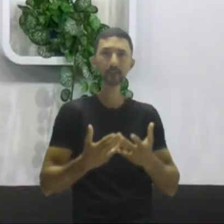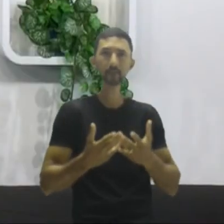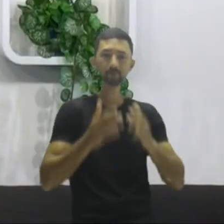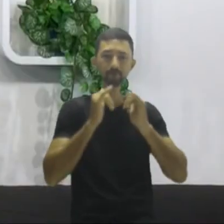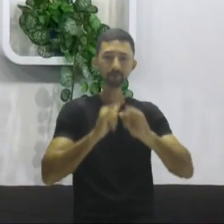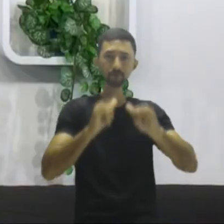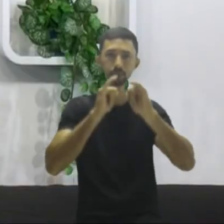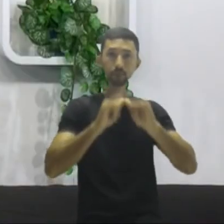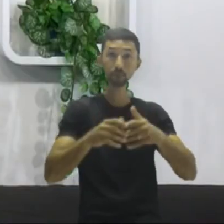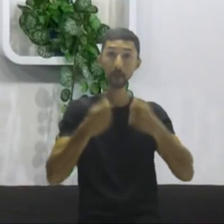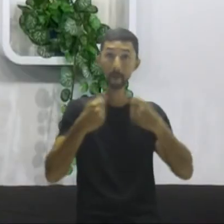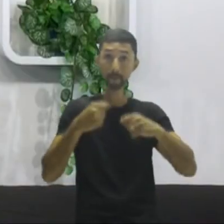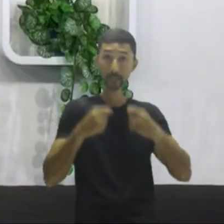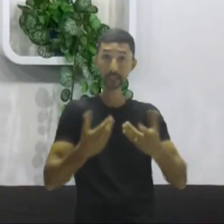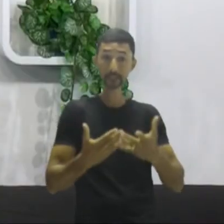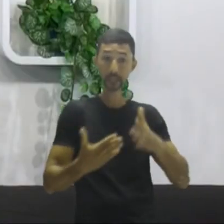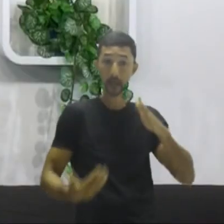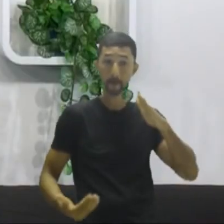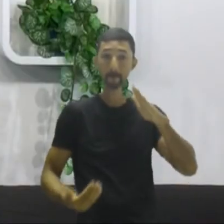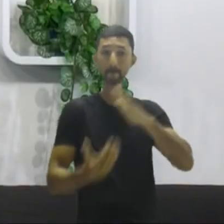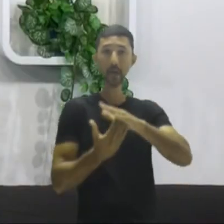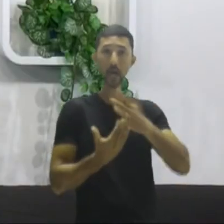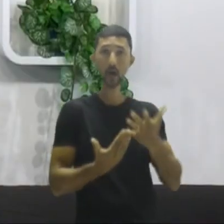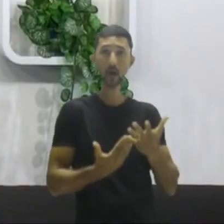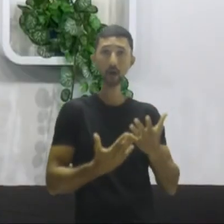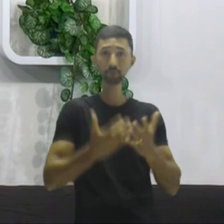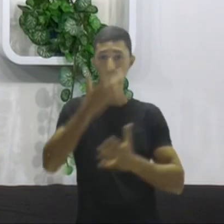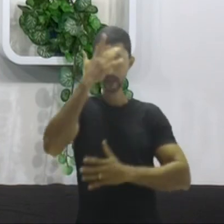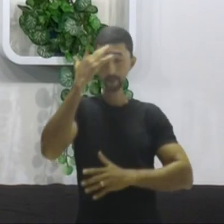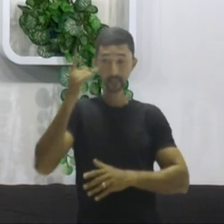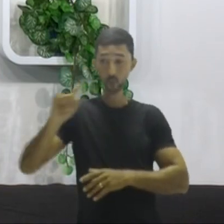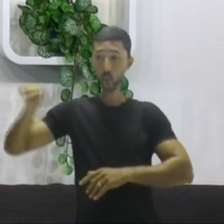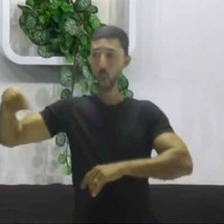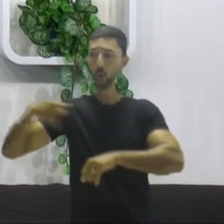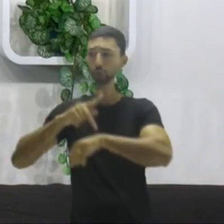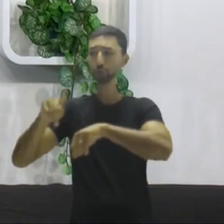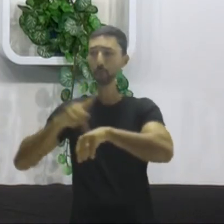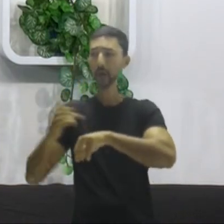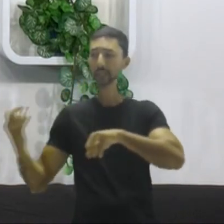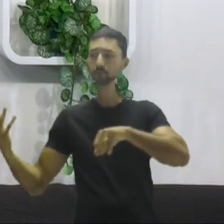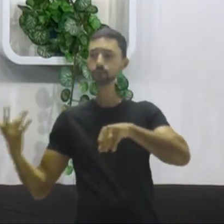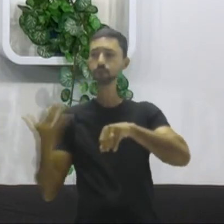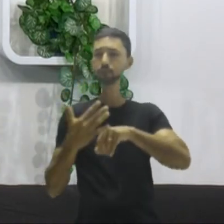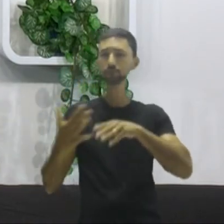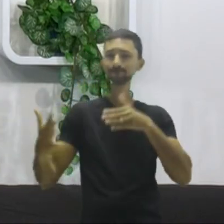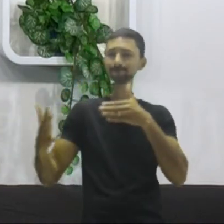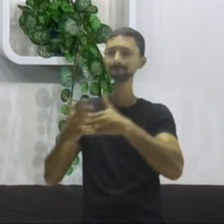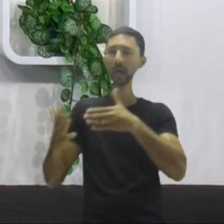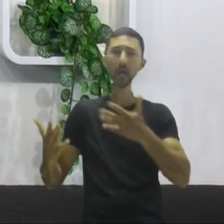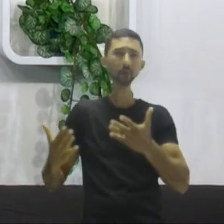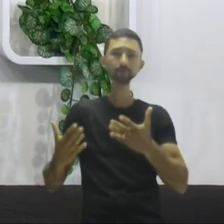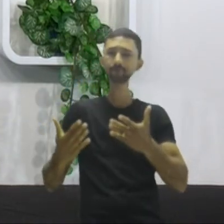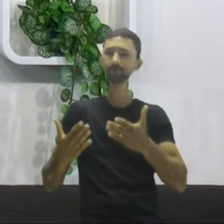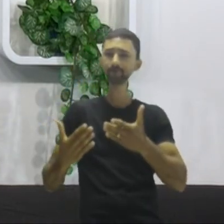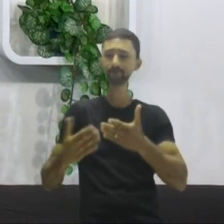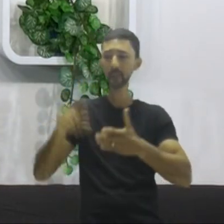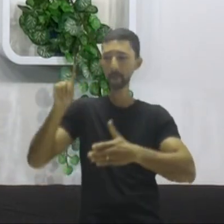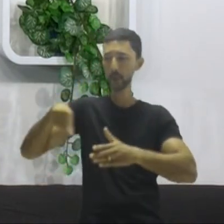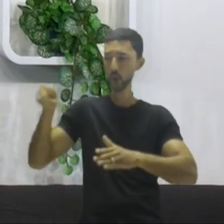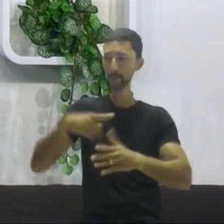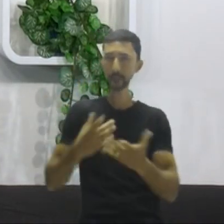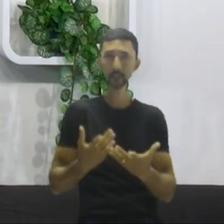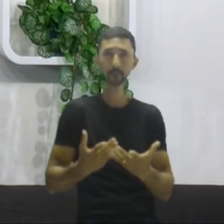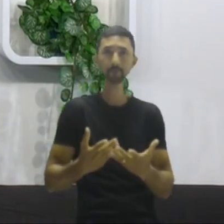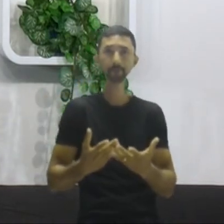precisamos parar esses imigrantes, precisamos parar essa entrada. Mas,